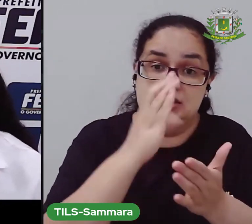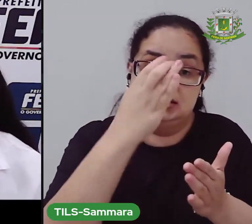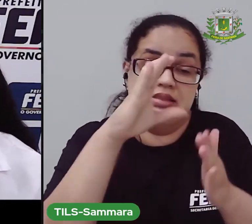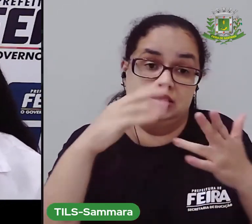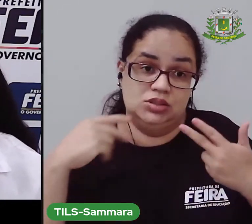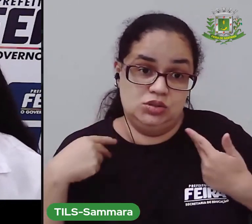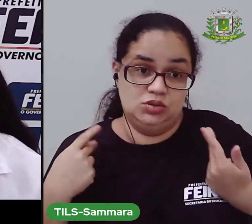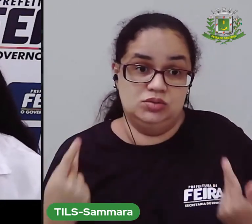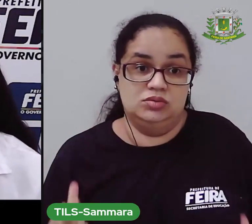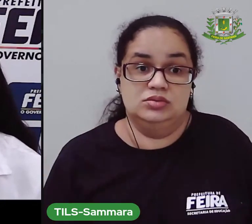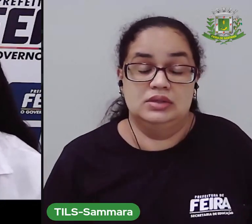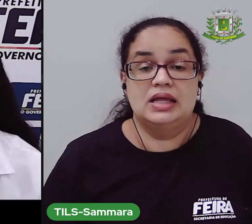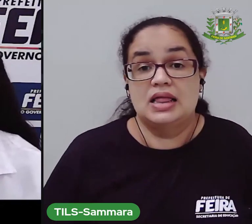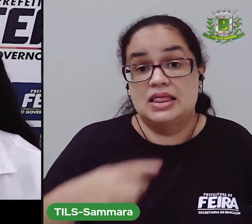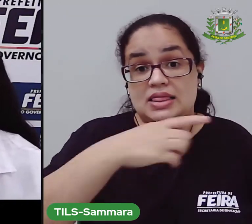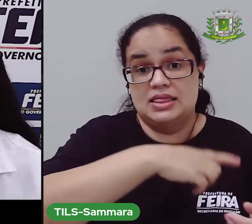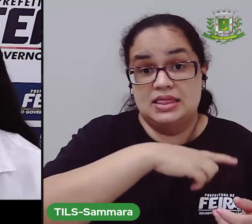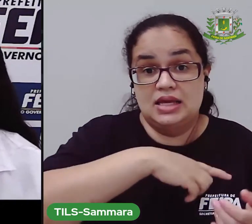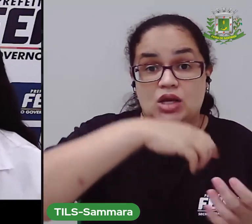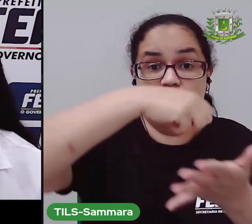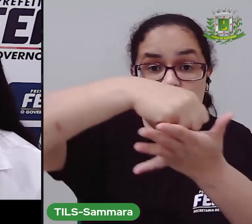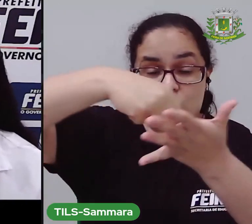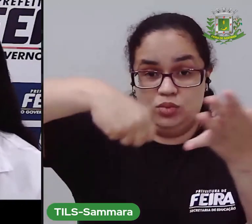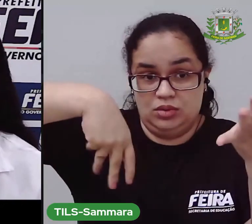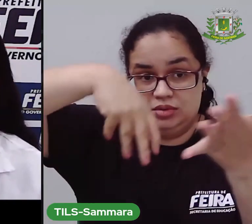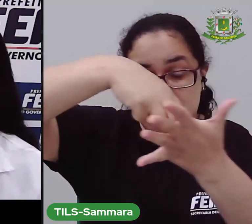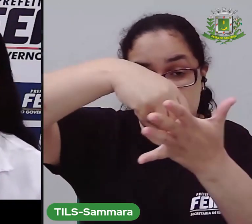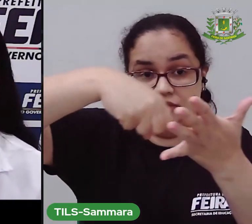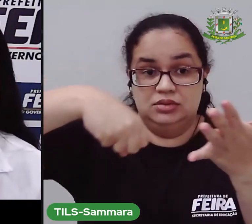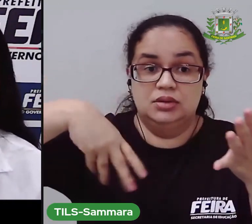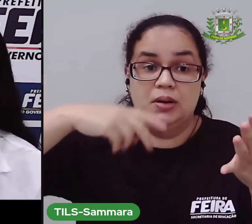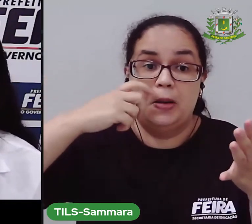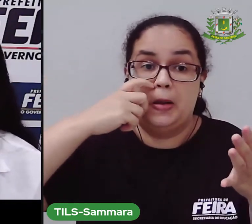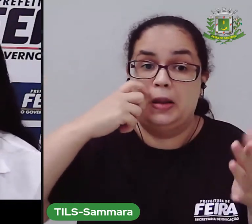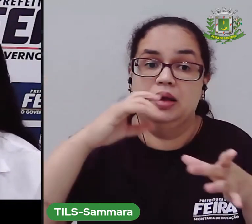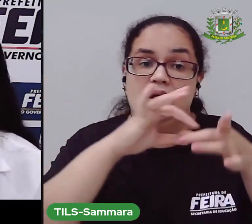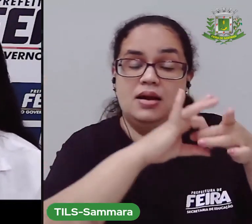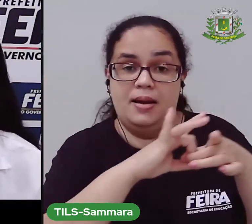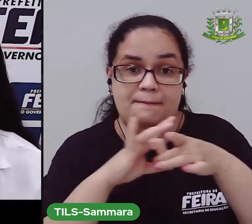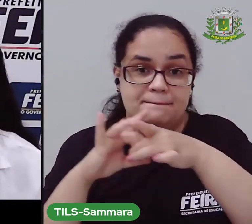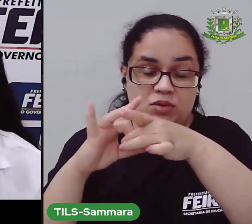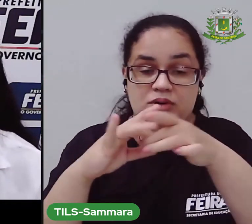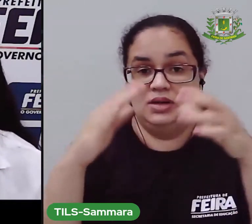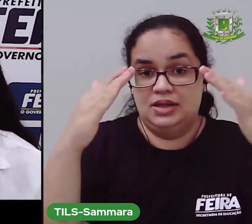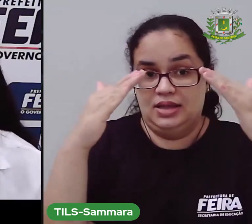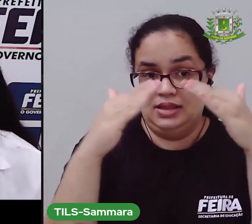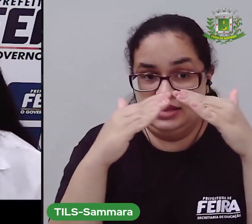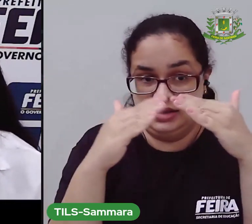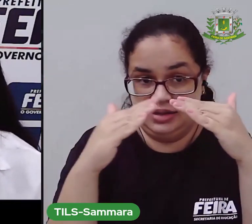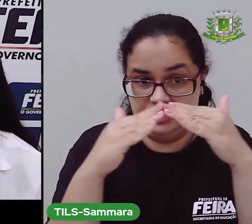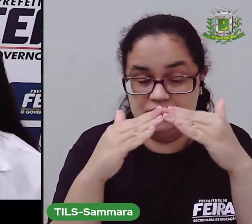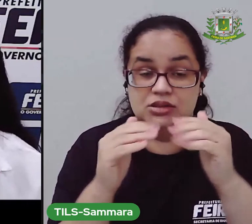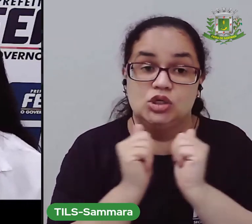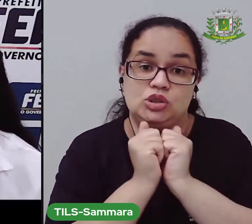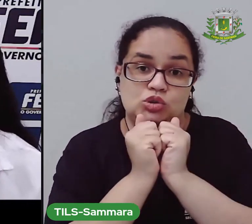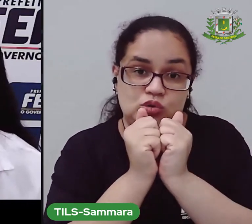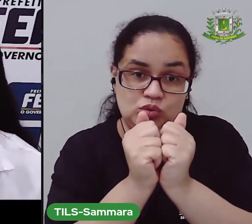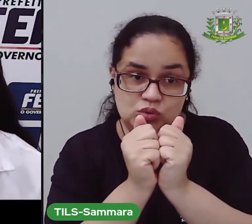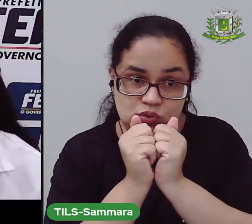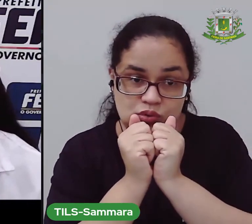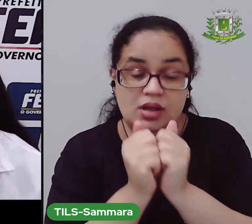a gente tem uma atividade, que é a atividade Harmonia no Lápis. Deixa ela junto com você,